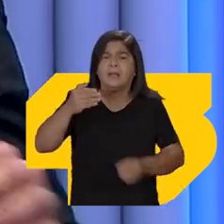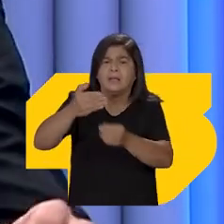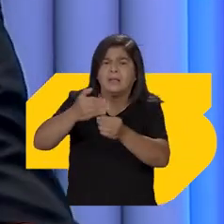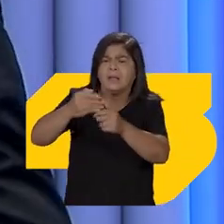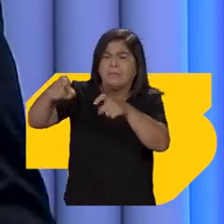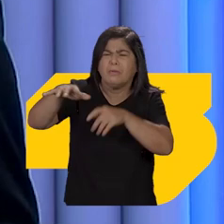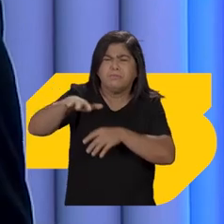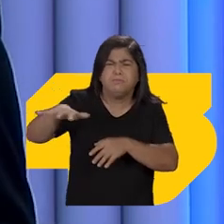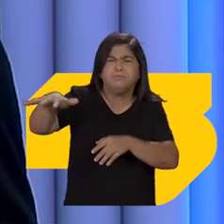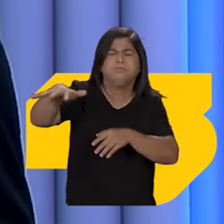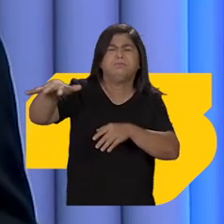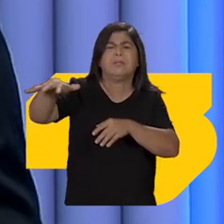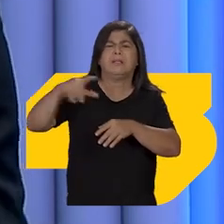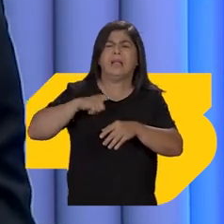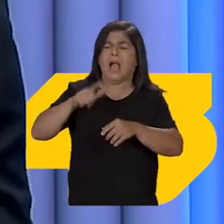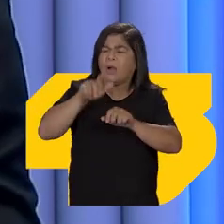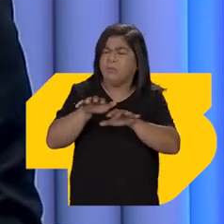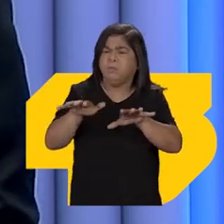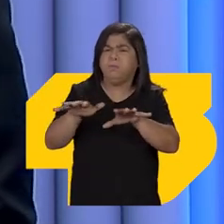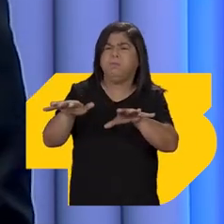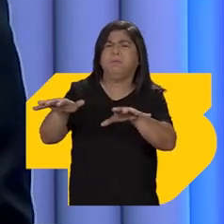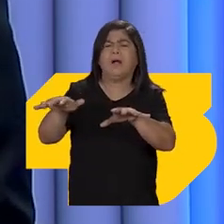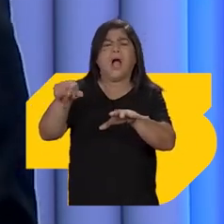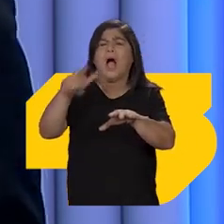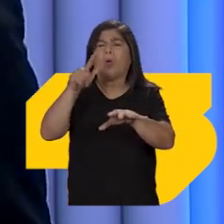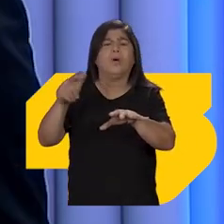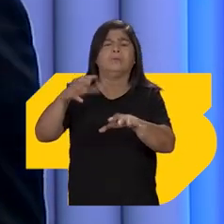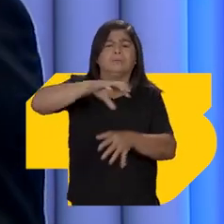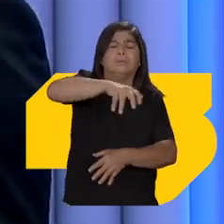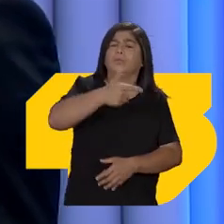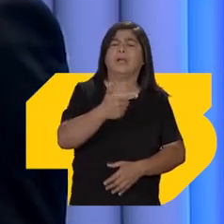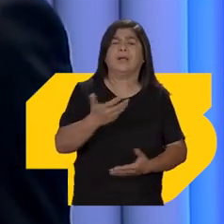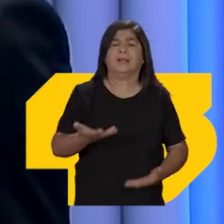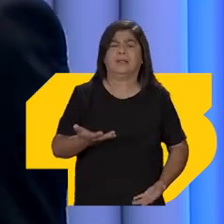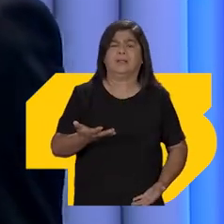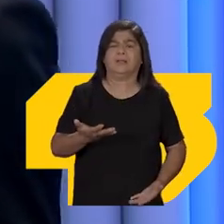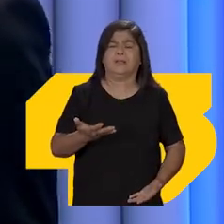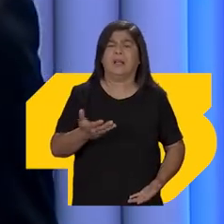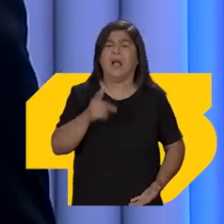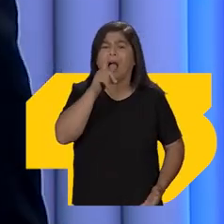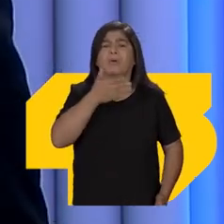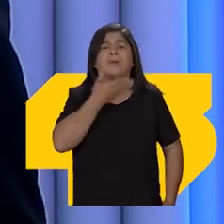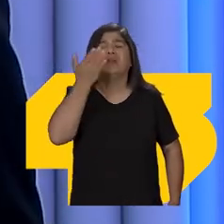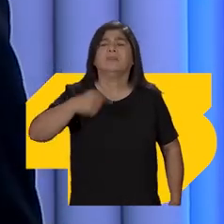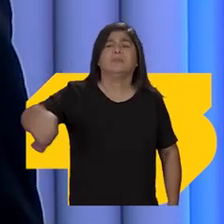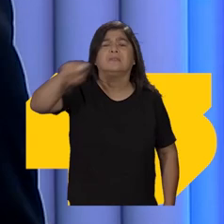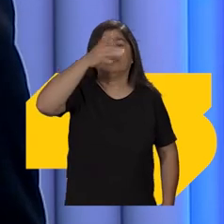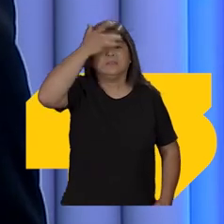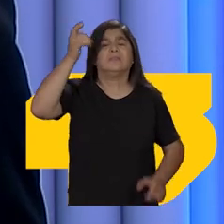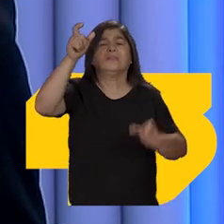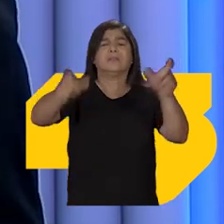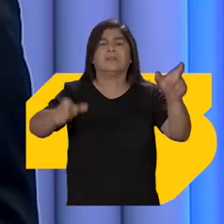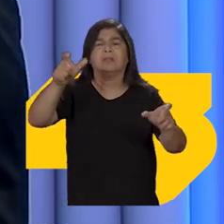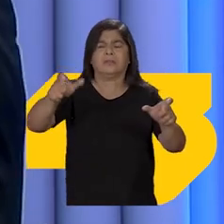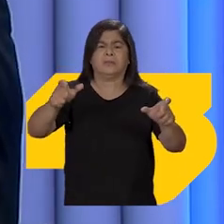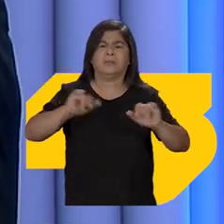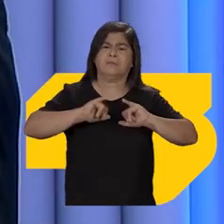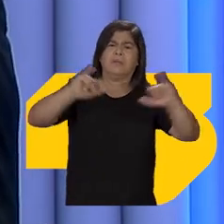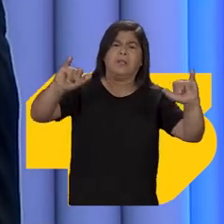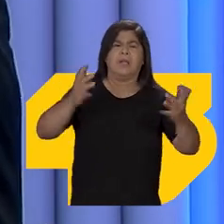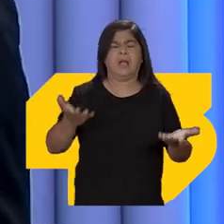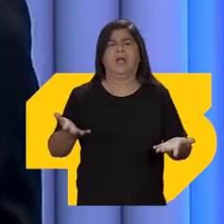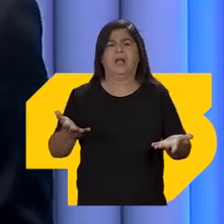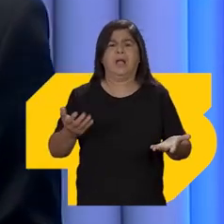Brejo do Cruz, no sertão paraibano. Tem vários açudes no município, mas não tem água na torneira. Falta água para as pessoas. E João